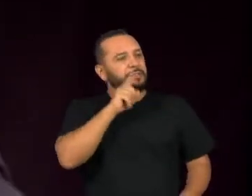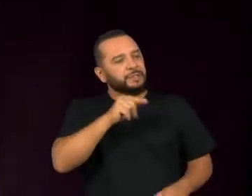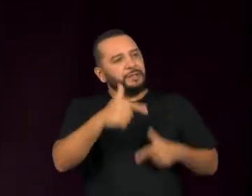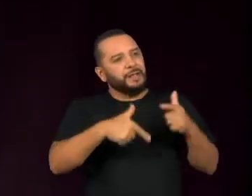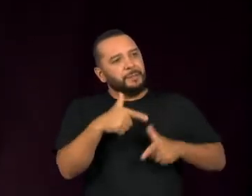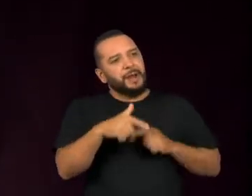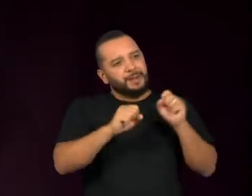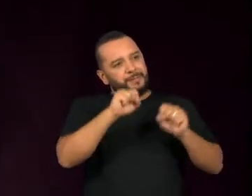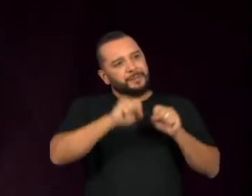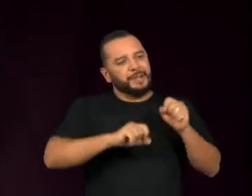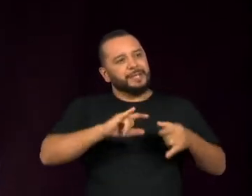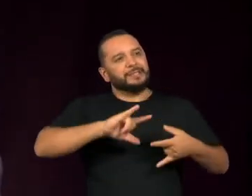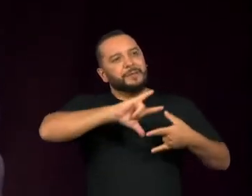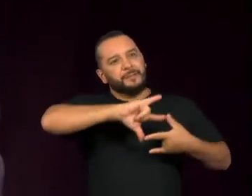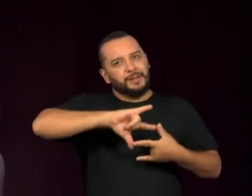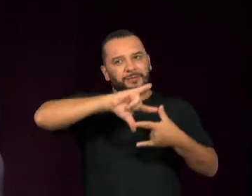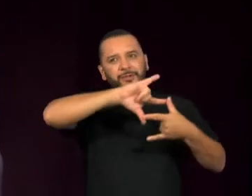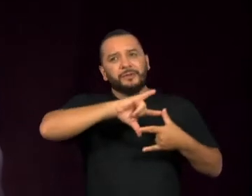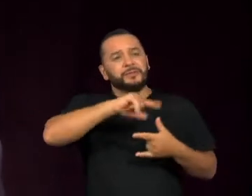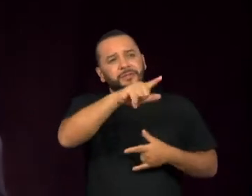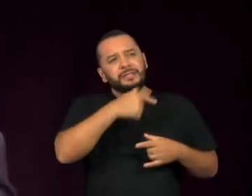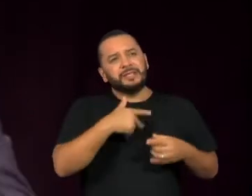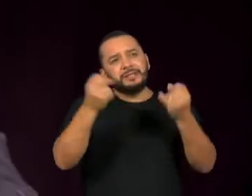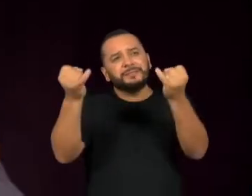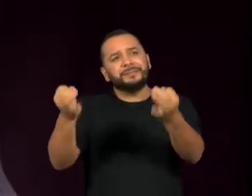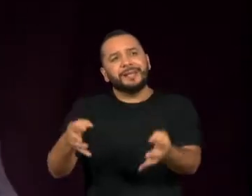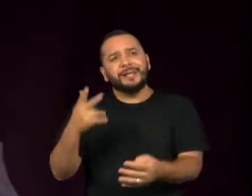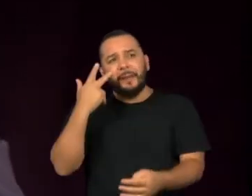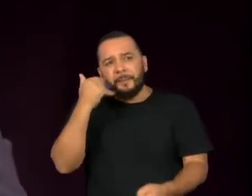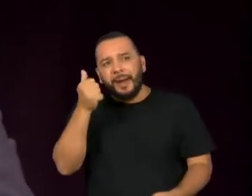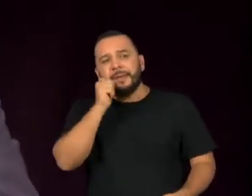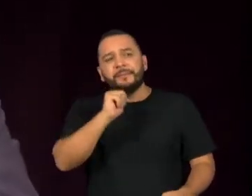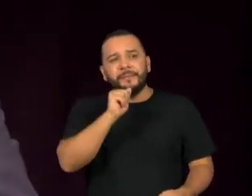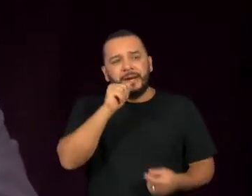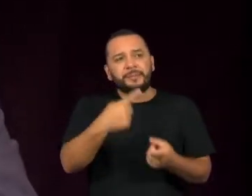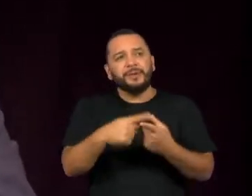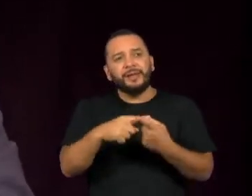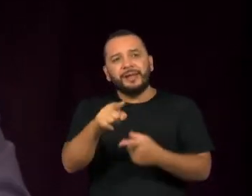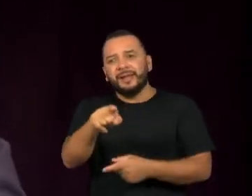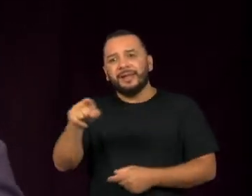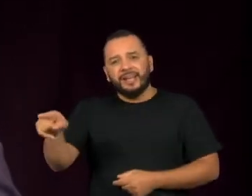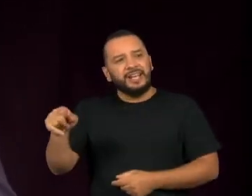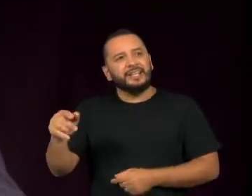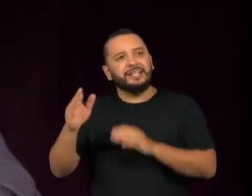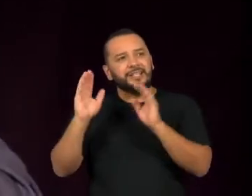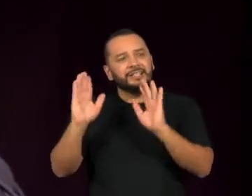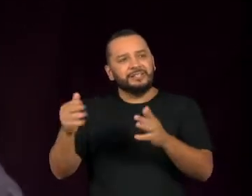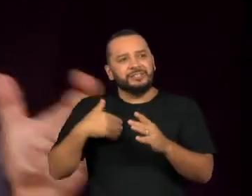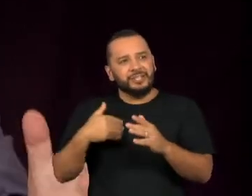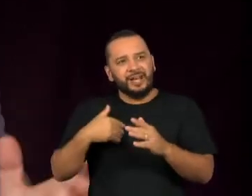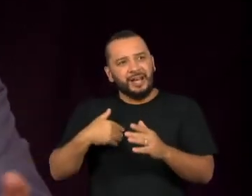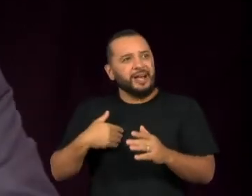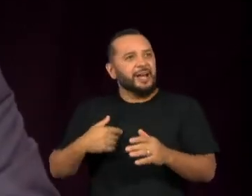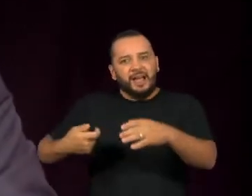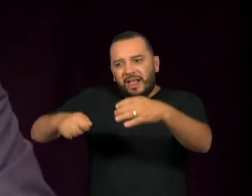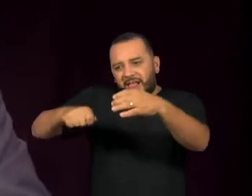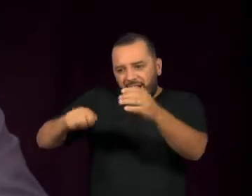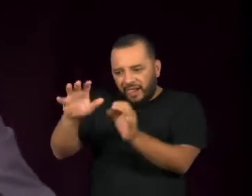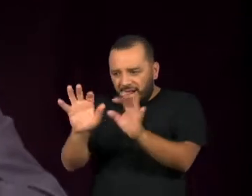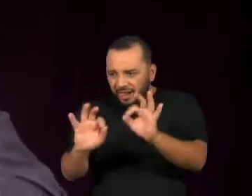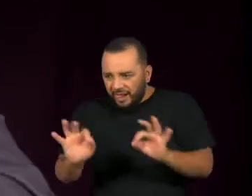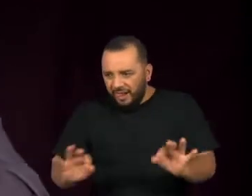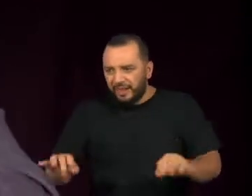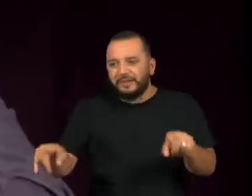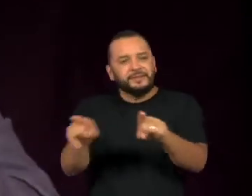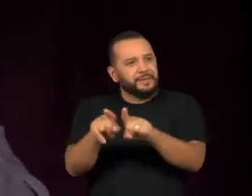falasse para os pais que estão nos vendo agora, que às vezes se aborrecem com filhos que são muito enriquetos, ou desmontam o liquidificador,